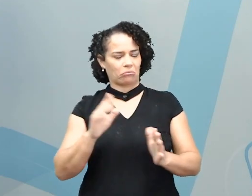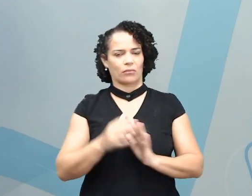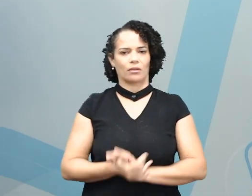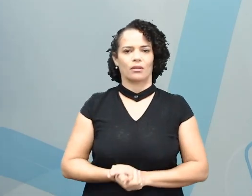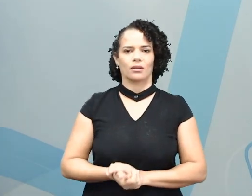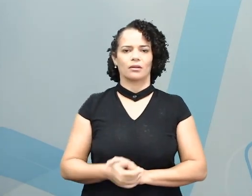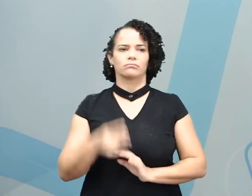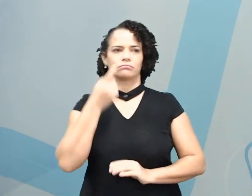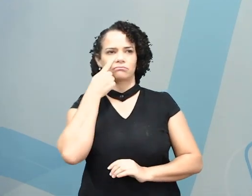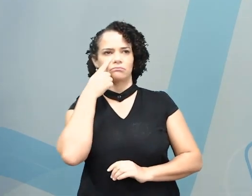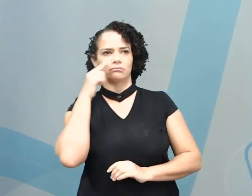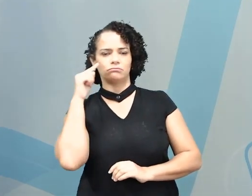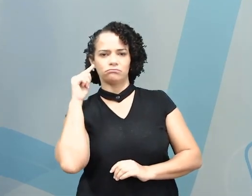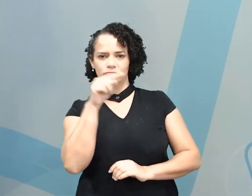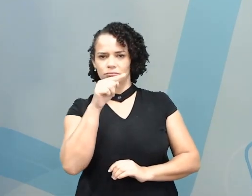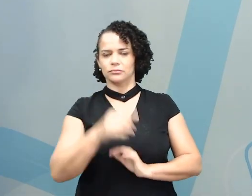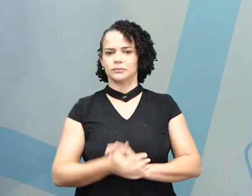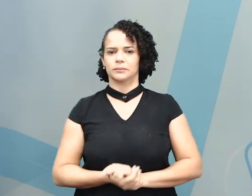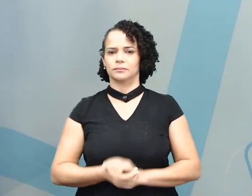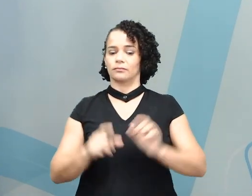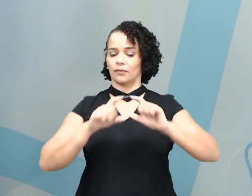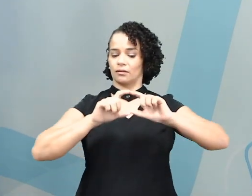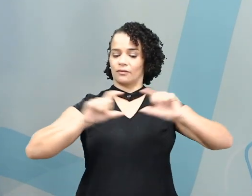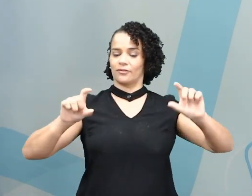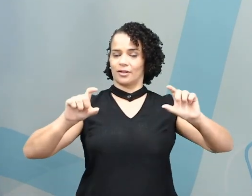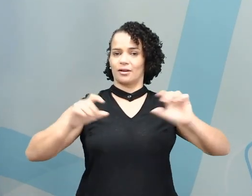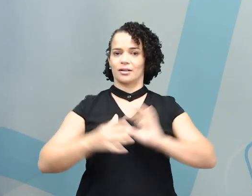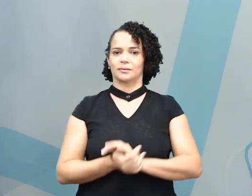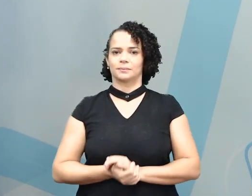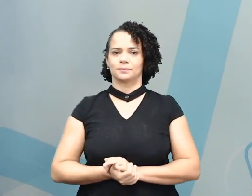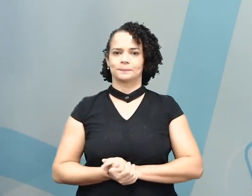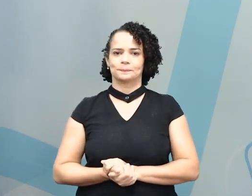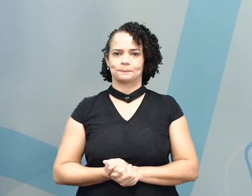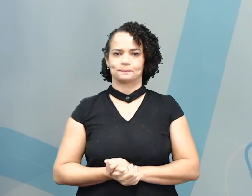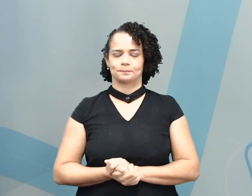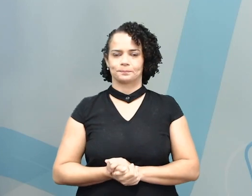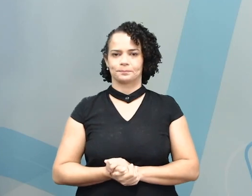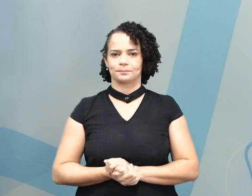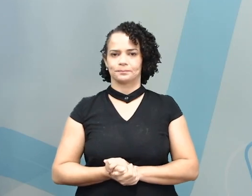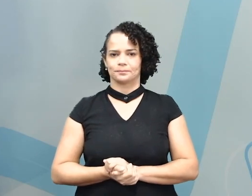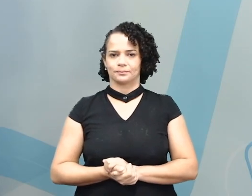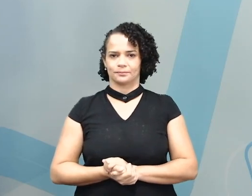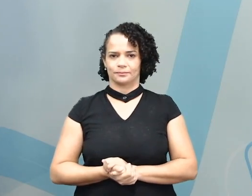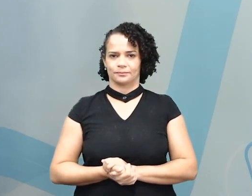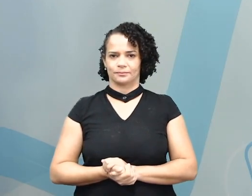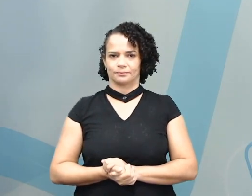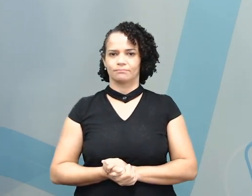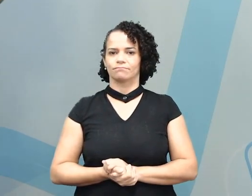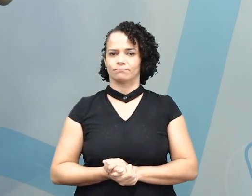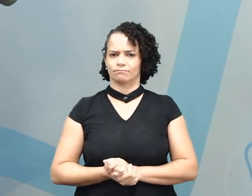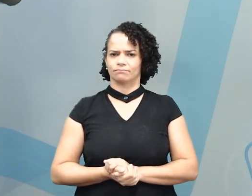Dá uma olhada nessa frase. What does she do?